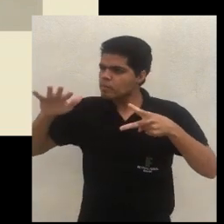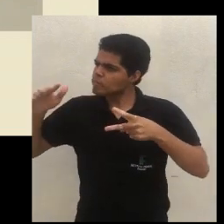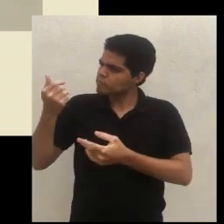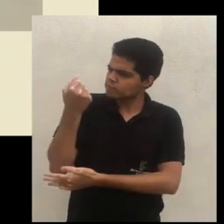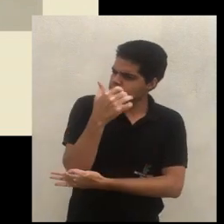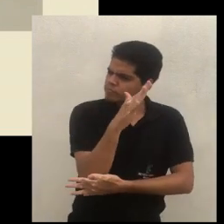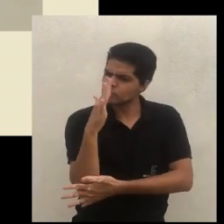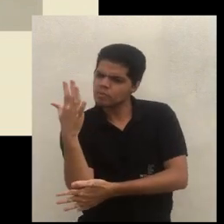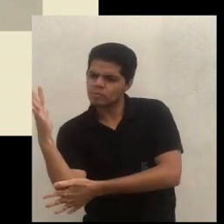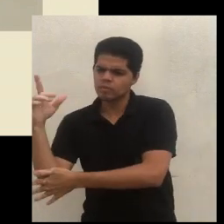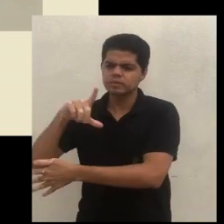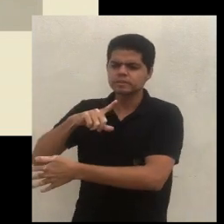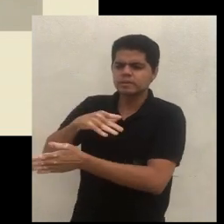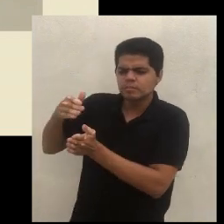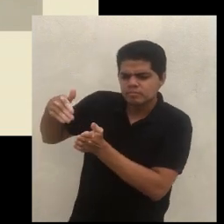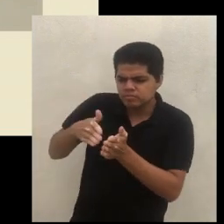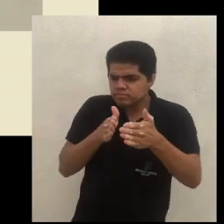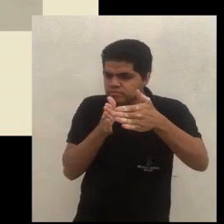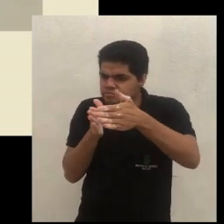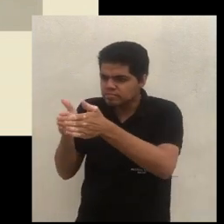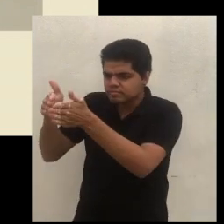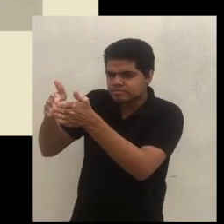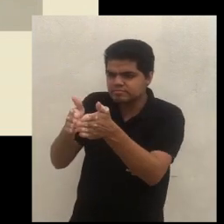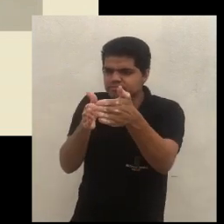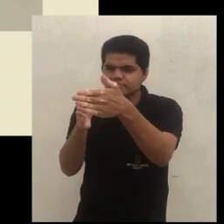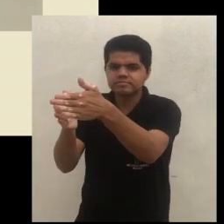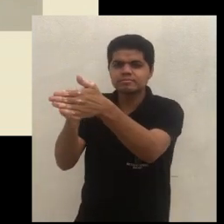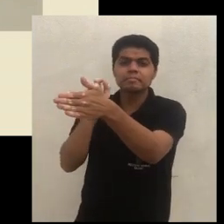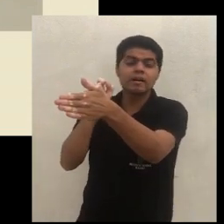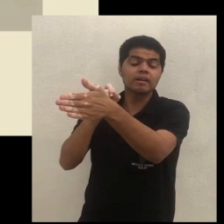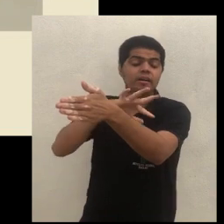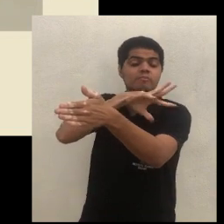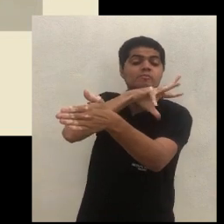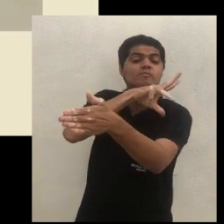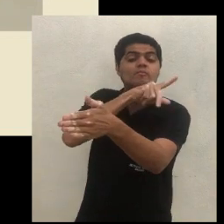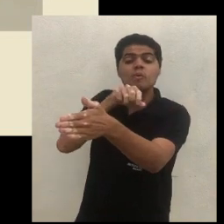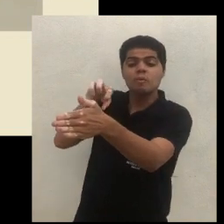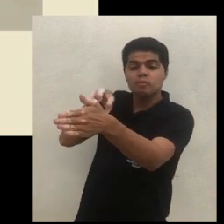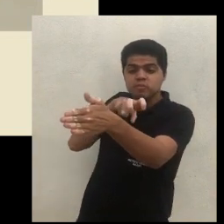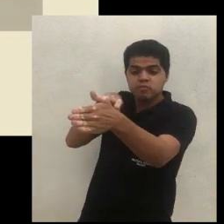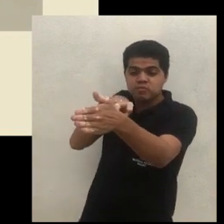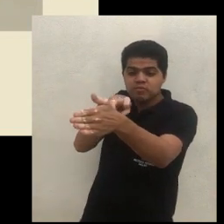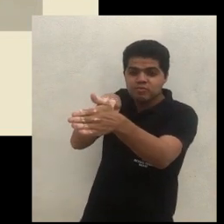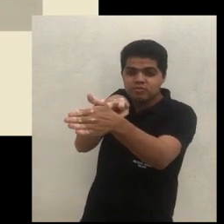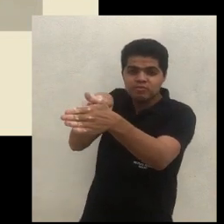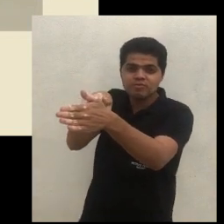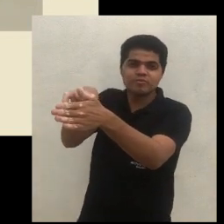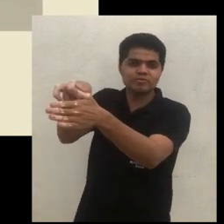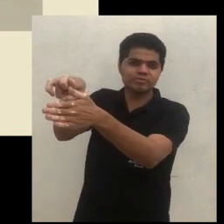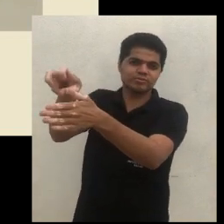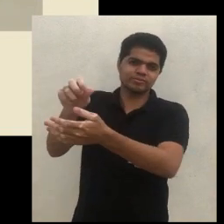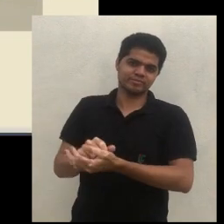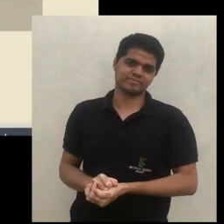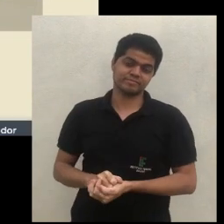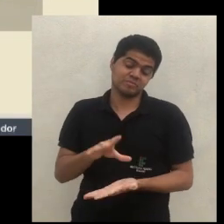Paranapanema, as agroflorestas foram implantadas para formarem corredores ecológicos dos animais. Então ela tem muitas